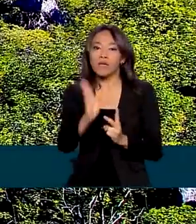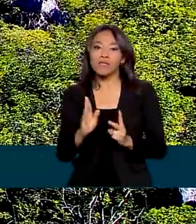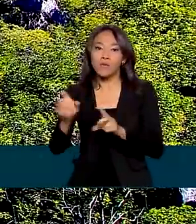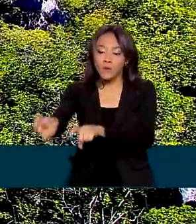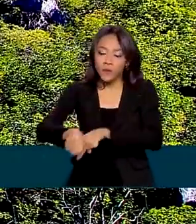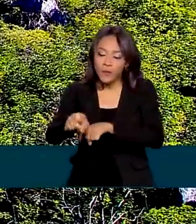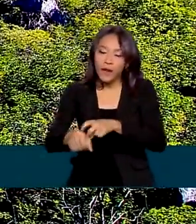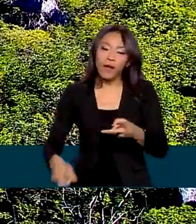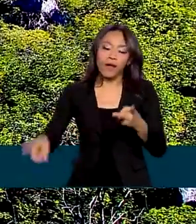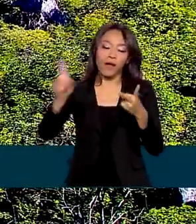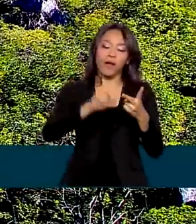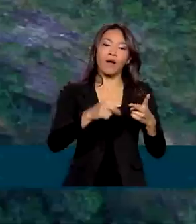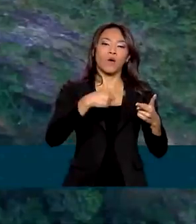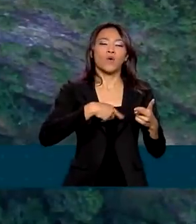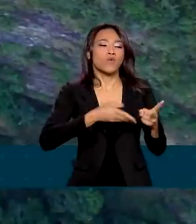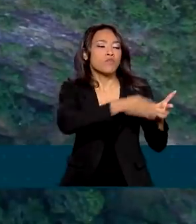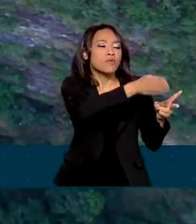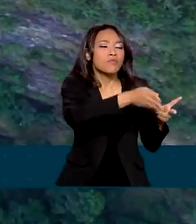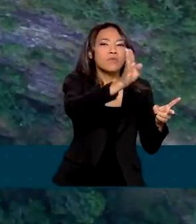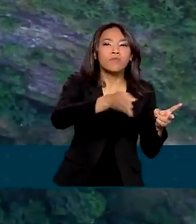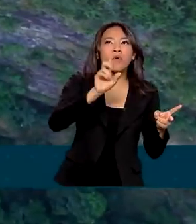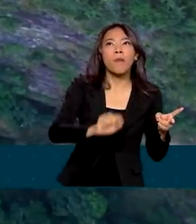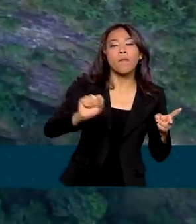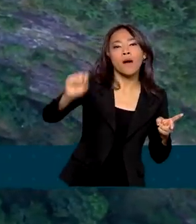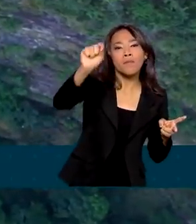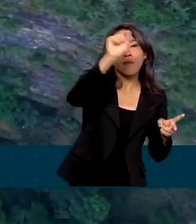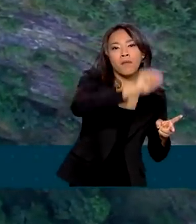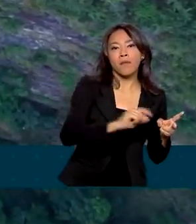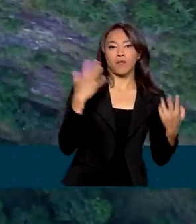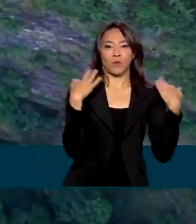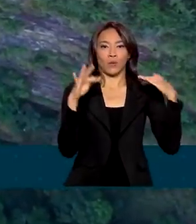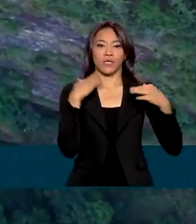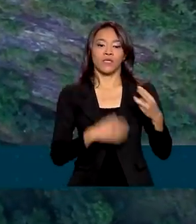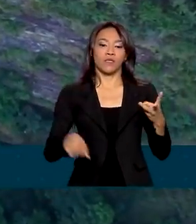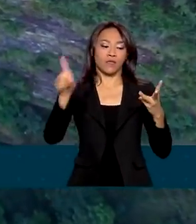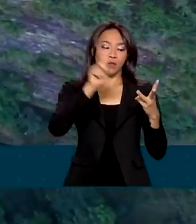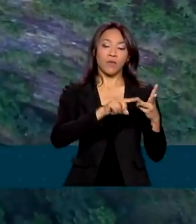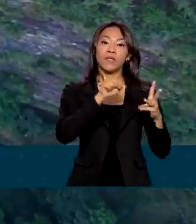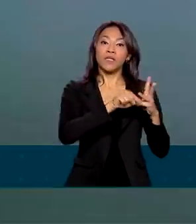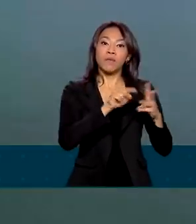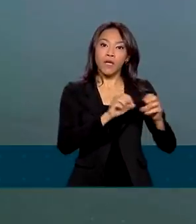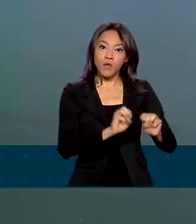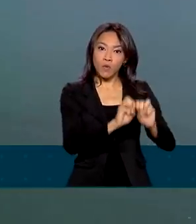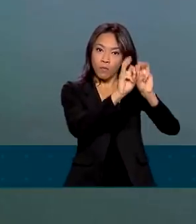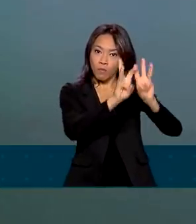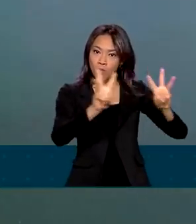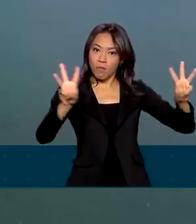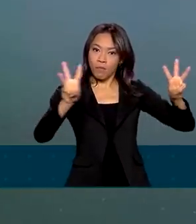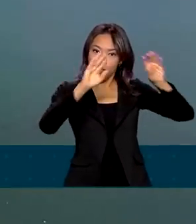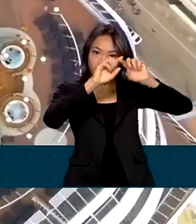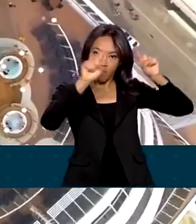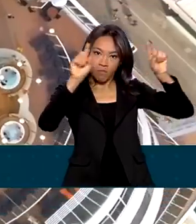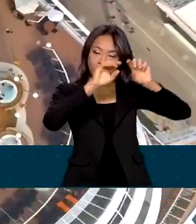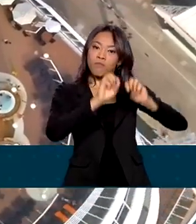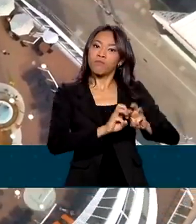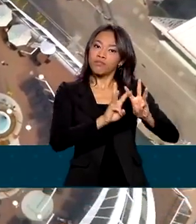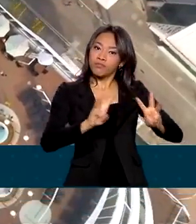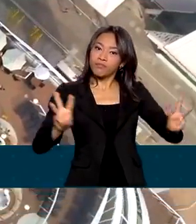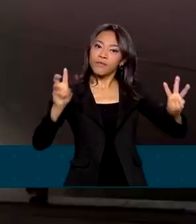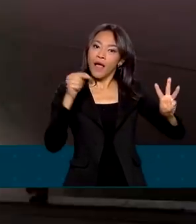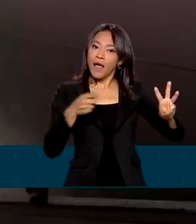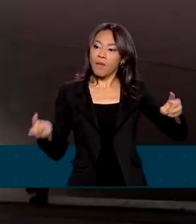Destinos Turísticos Inteligentes, desenvolvido em das cidades e o Portal de Investimentos, uma parceria com a